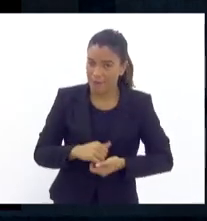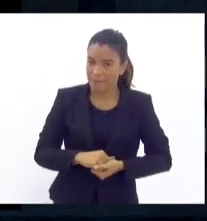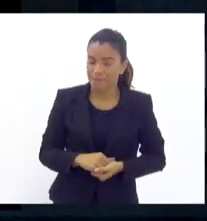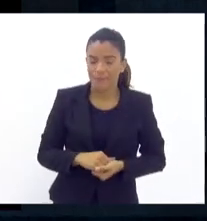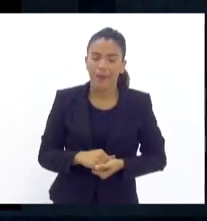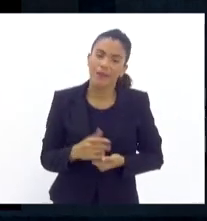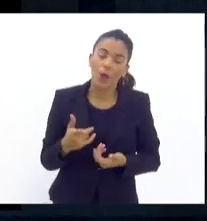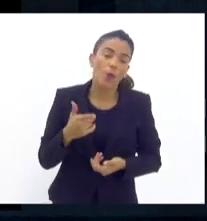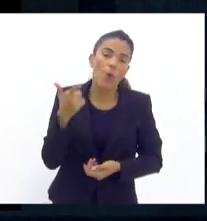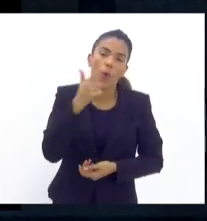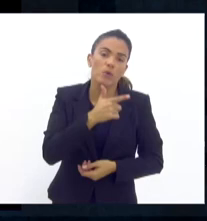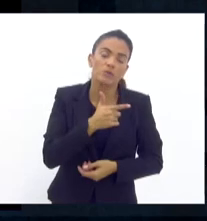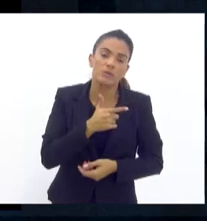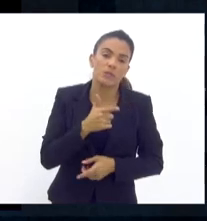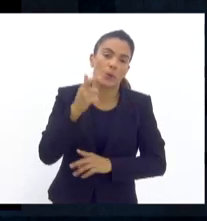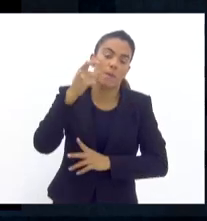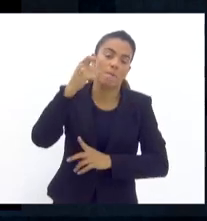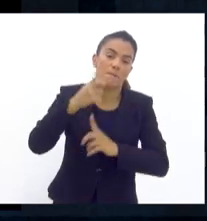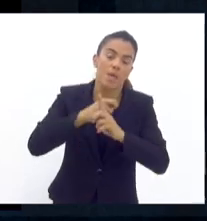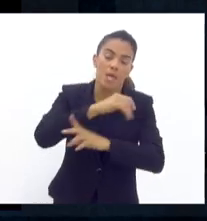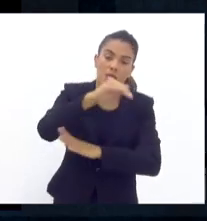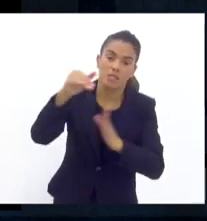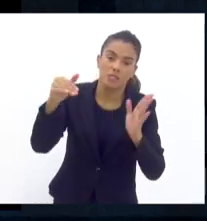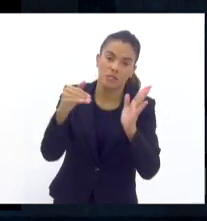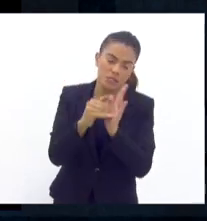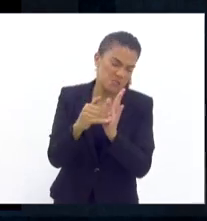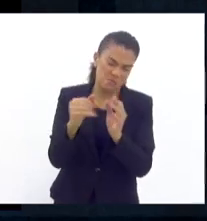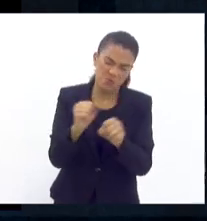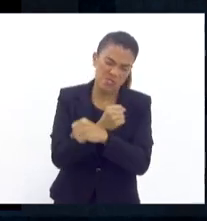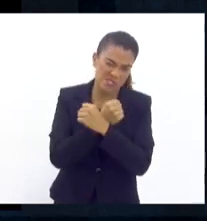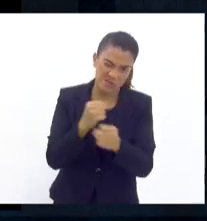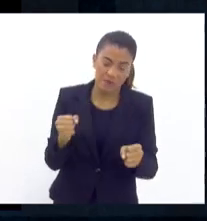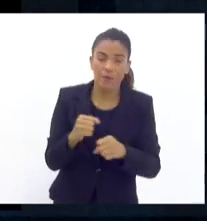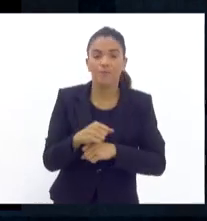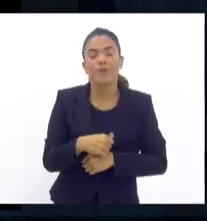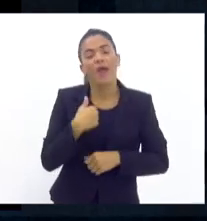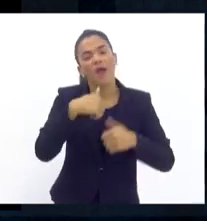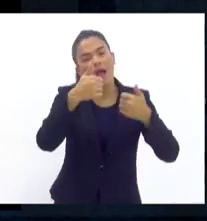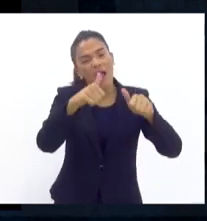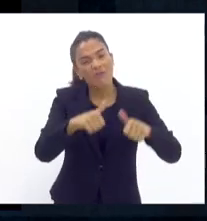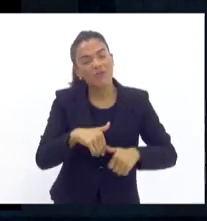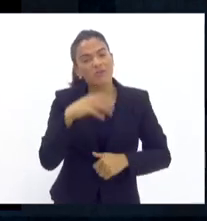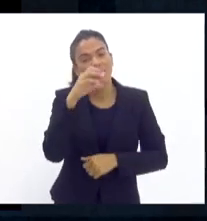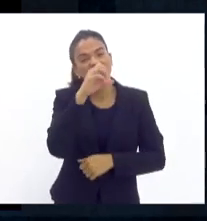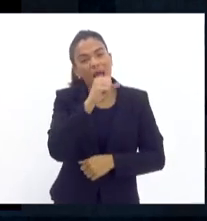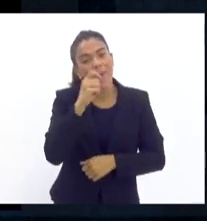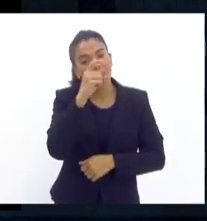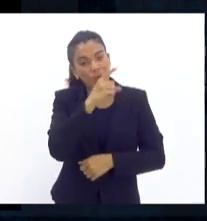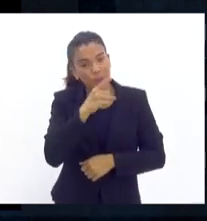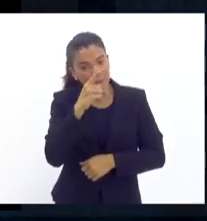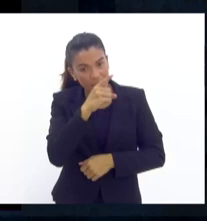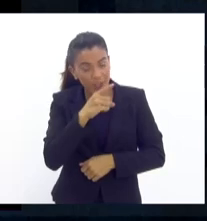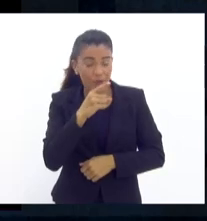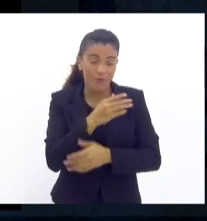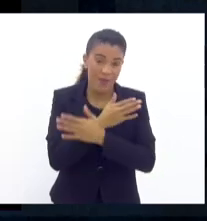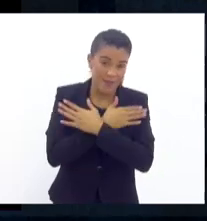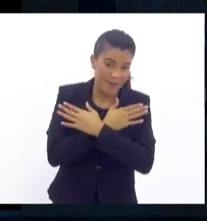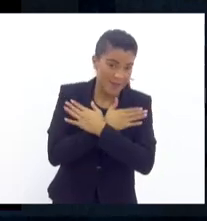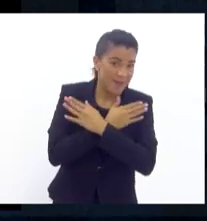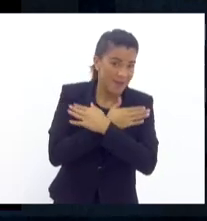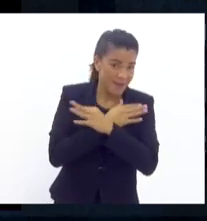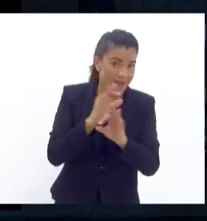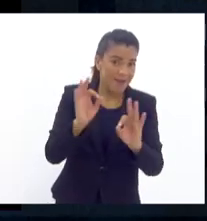manter o mês todo. Então, a gente avaliou que era um final de semana de feriado